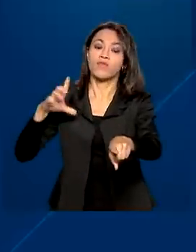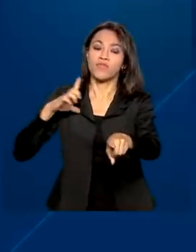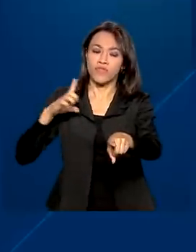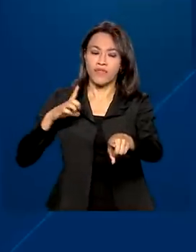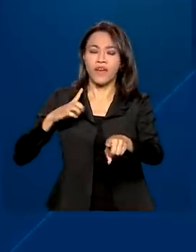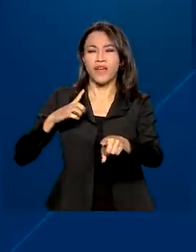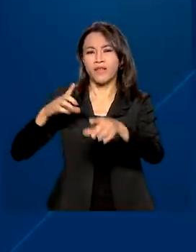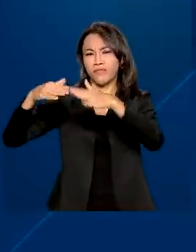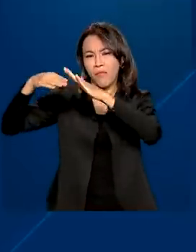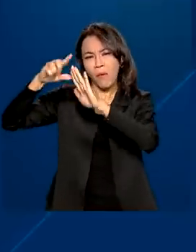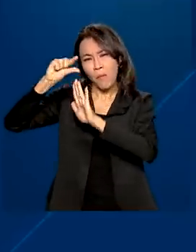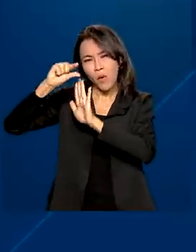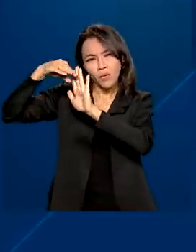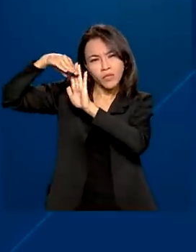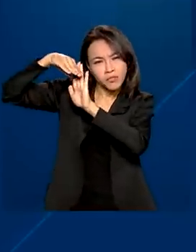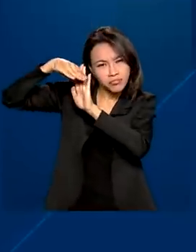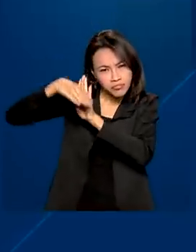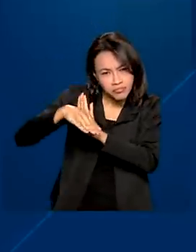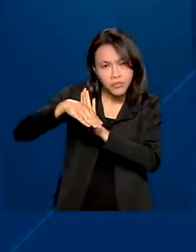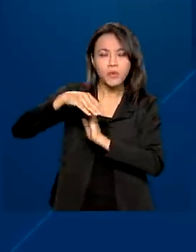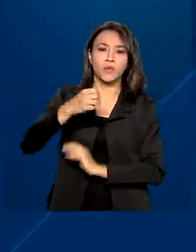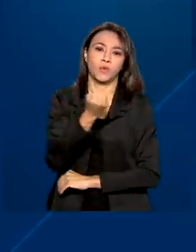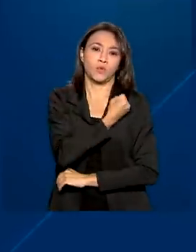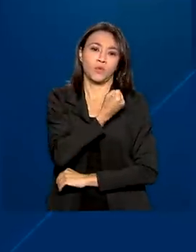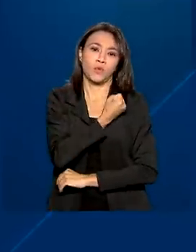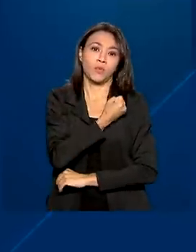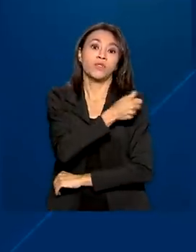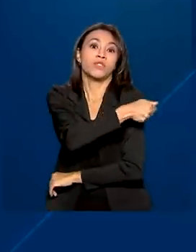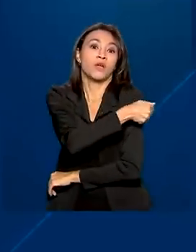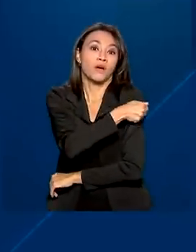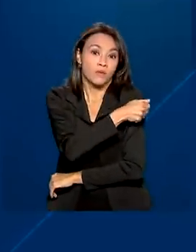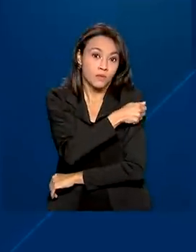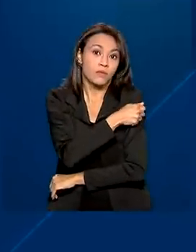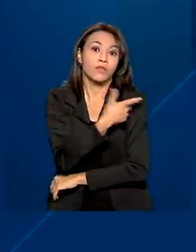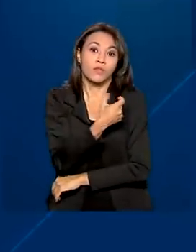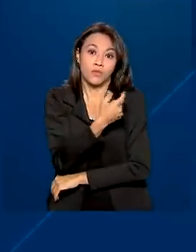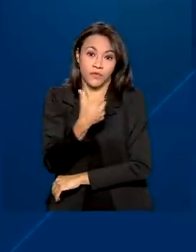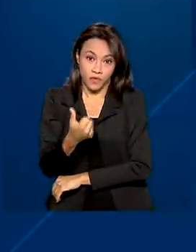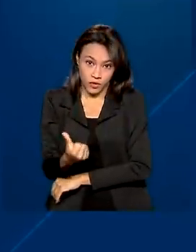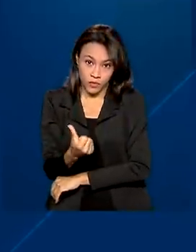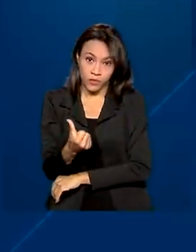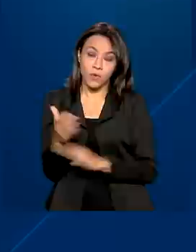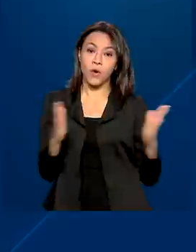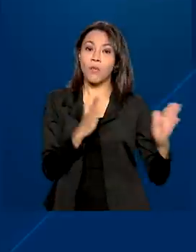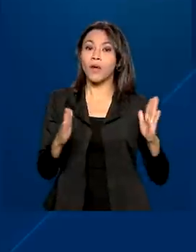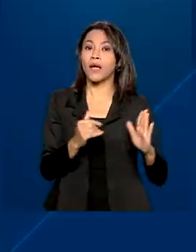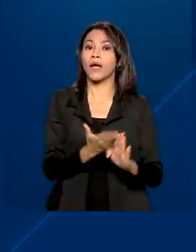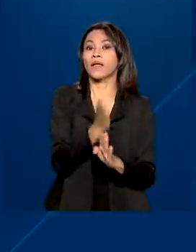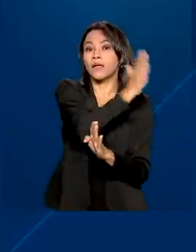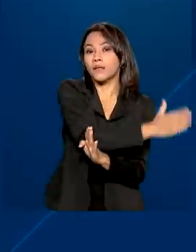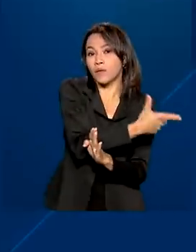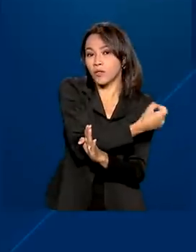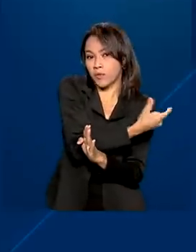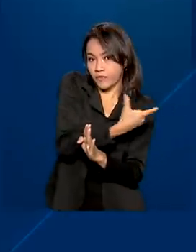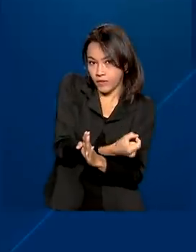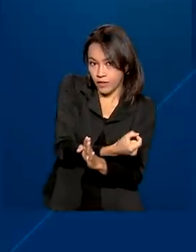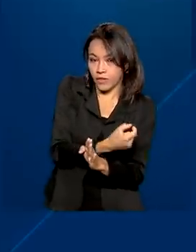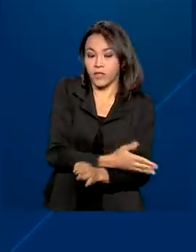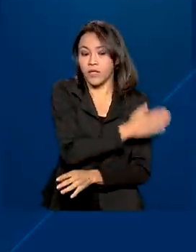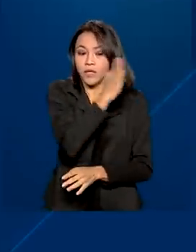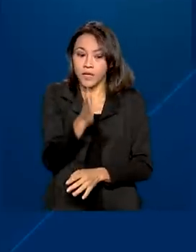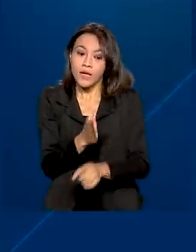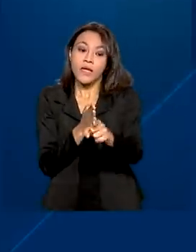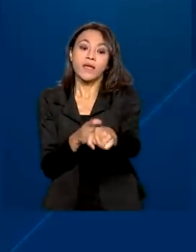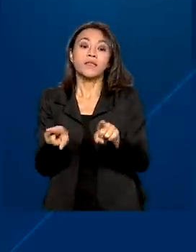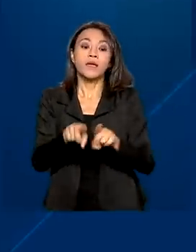uma leve queda no número de alunos em 2021 comparado a 2020. O censo escolar também traz informações